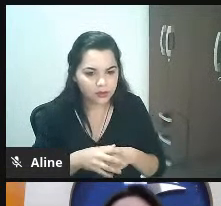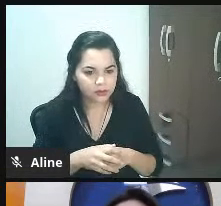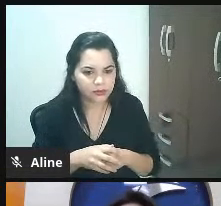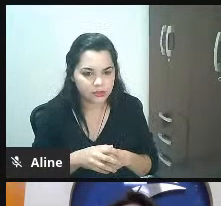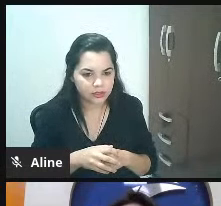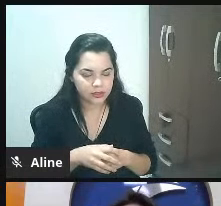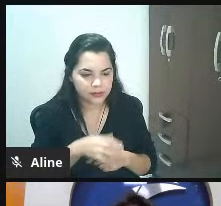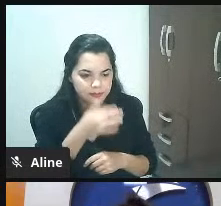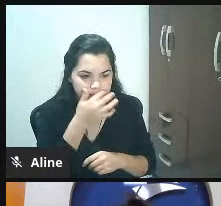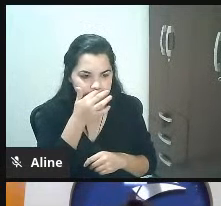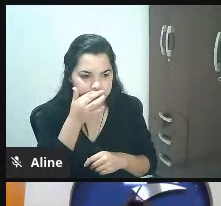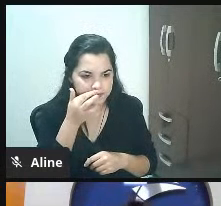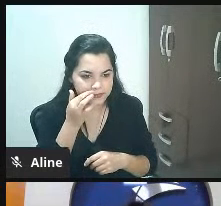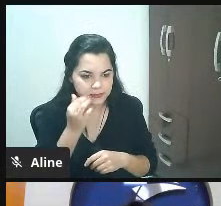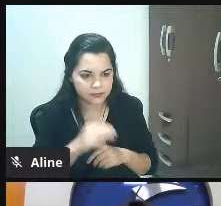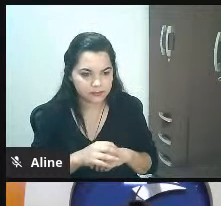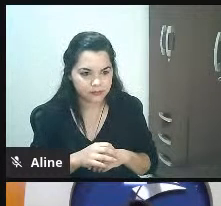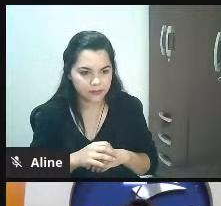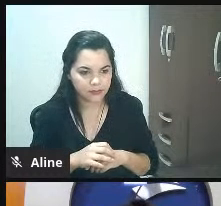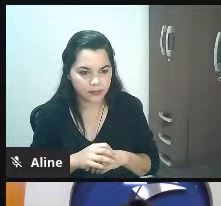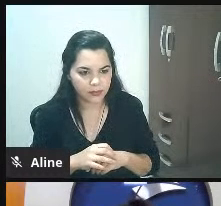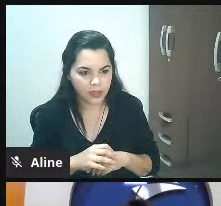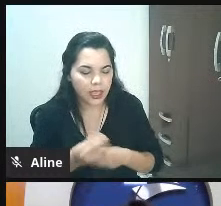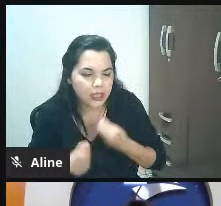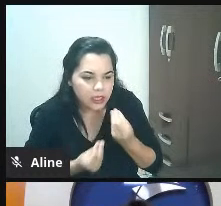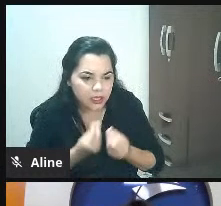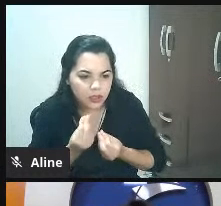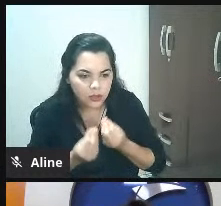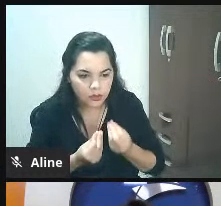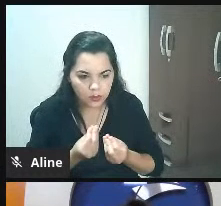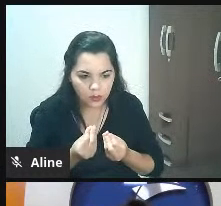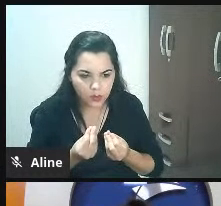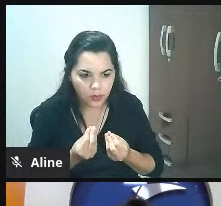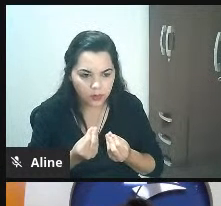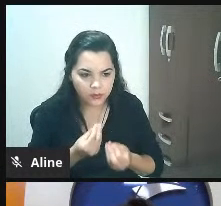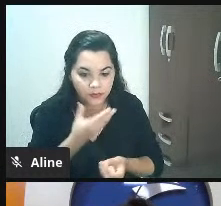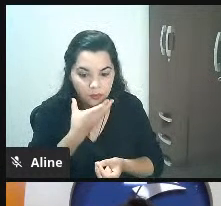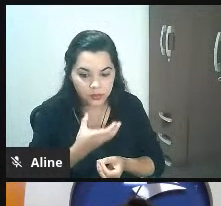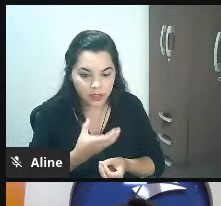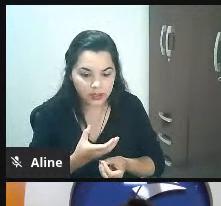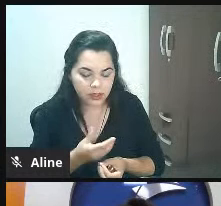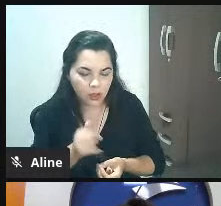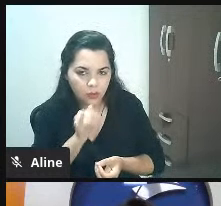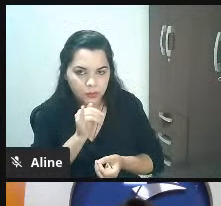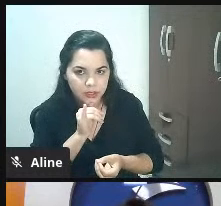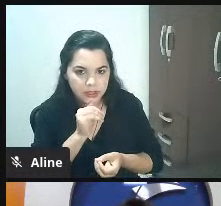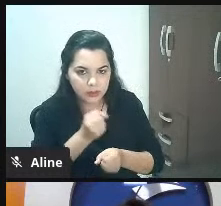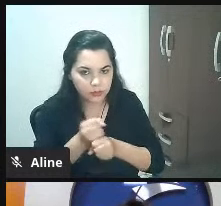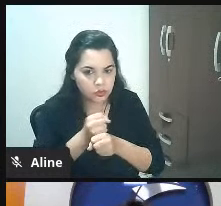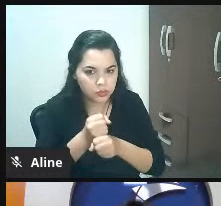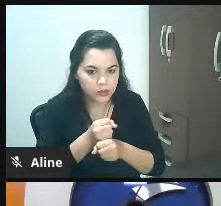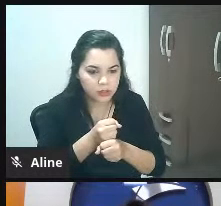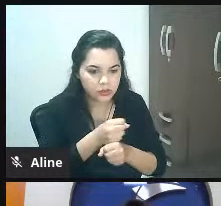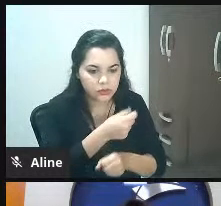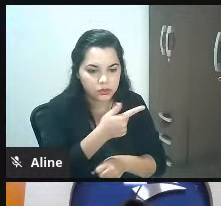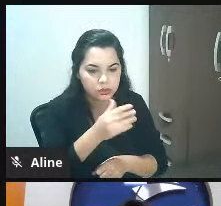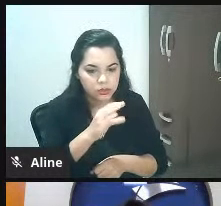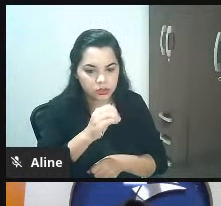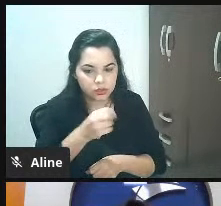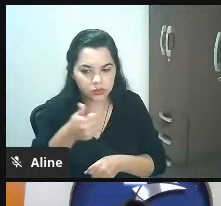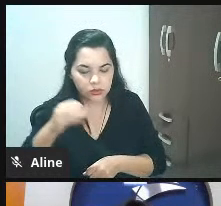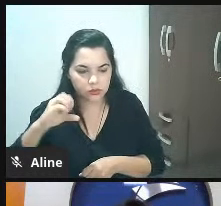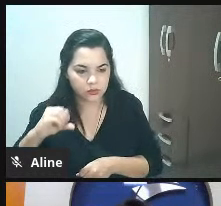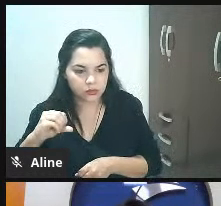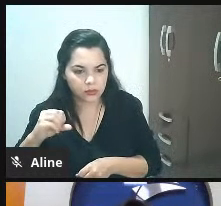quem tem número sabe disso como é que foi natal de 2019 dia 24 quantas